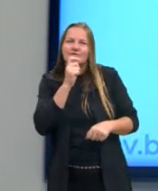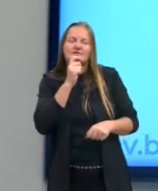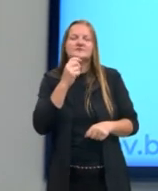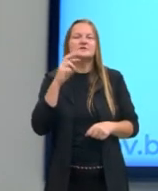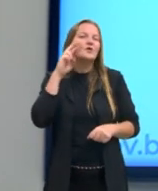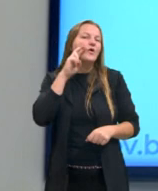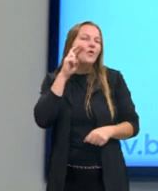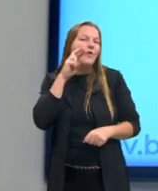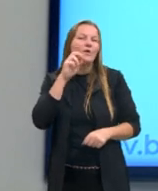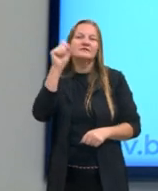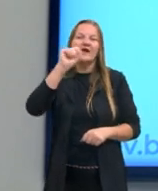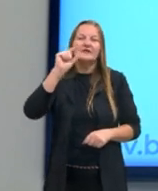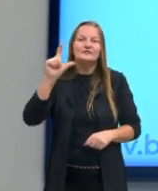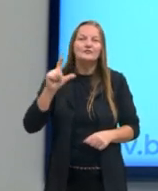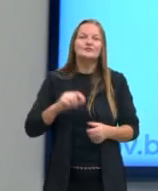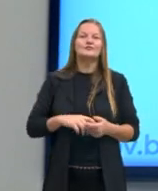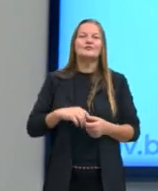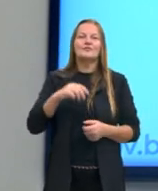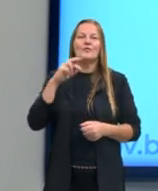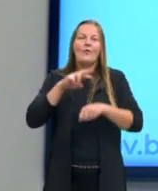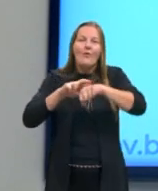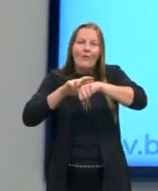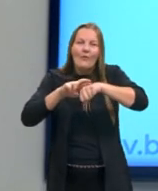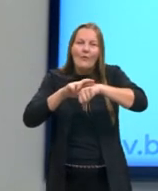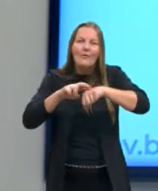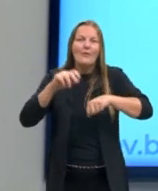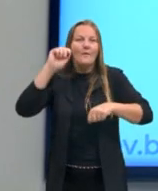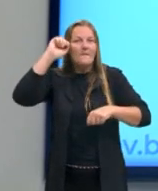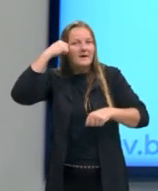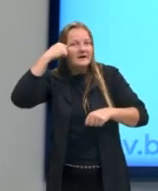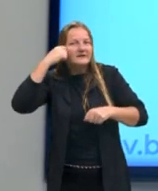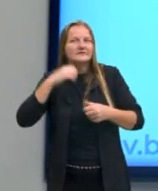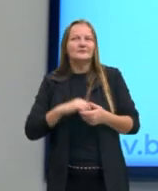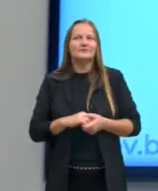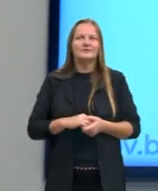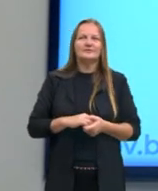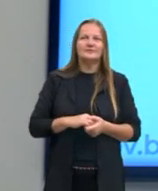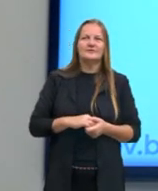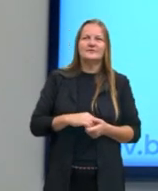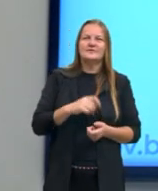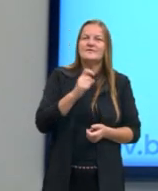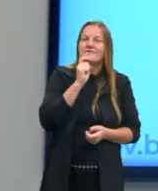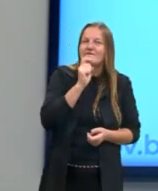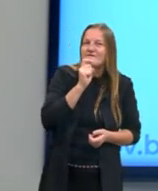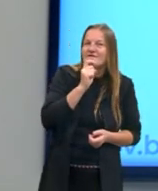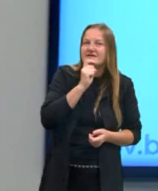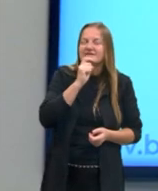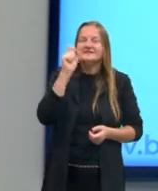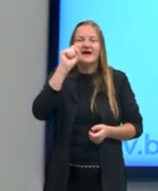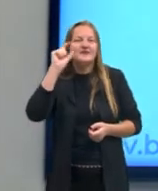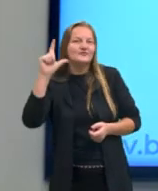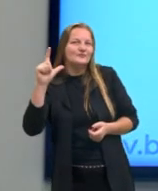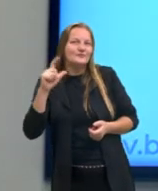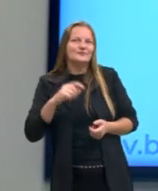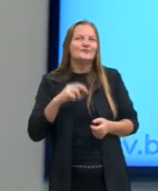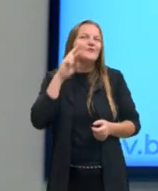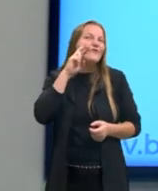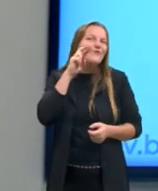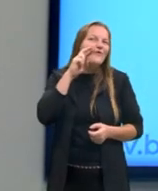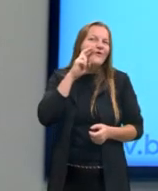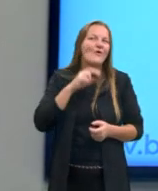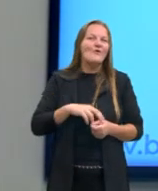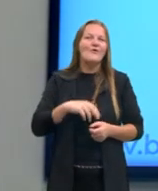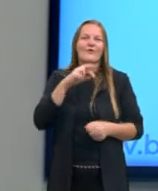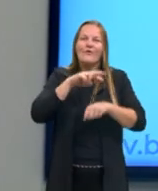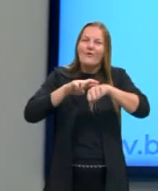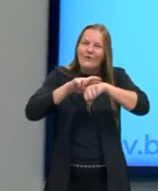rosa, azul, roxo, preto, verde, azul e